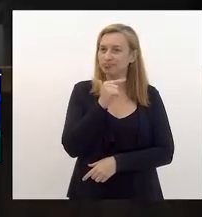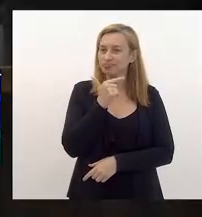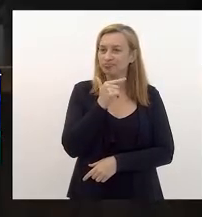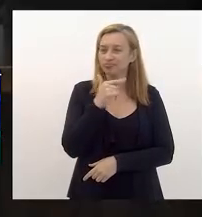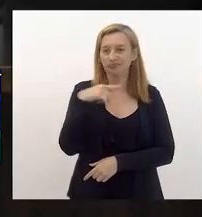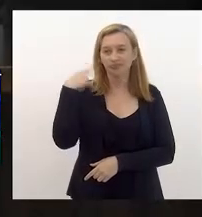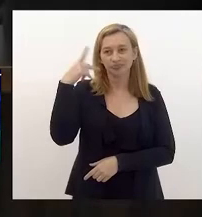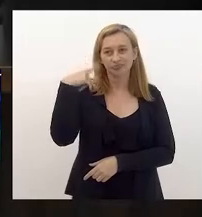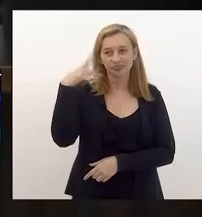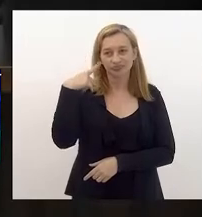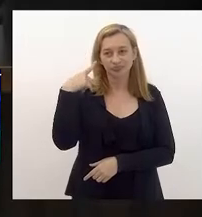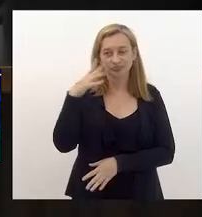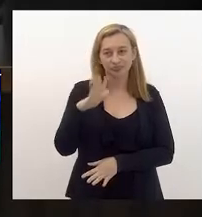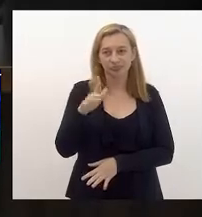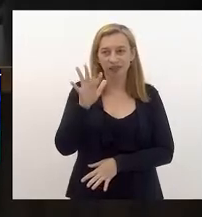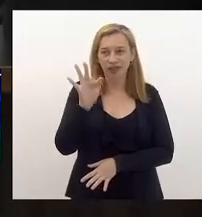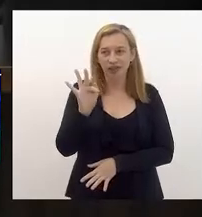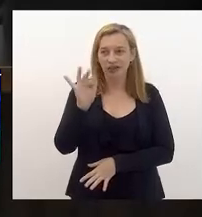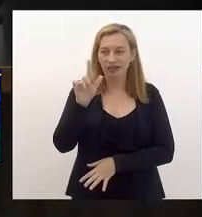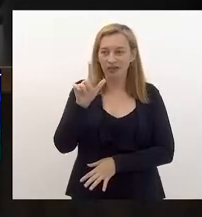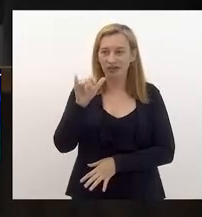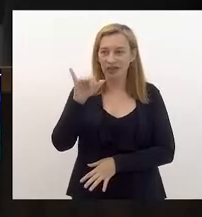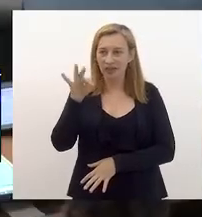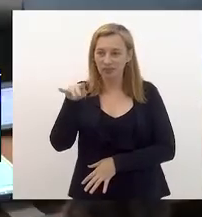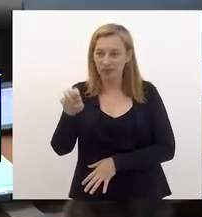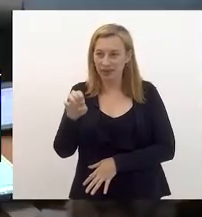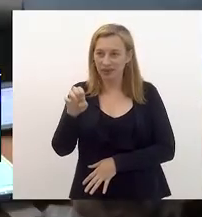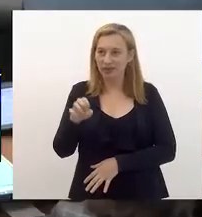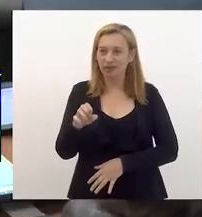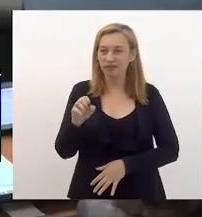Vereador. Felipe Michel, seja bem-vindo, meu irmão.